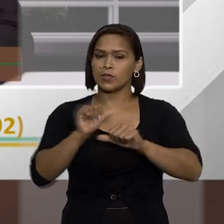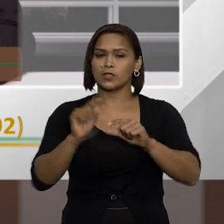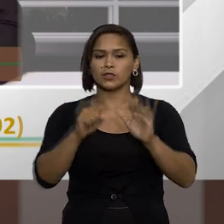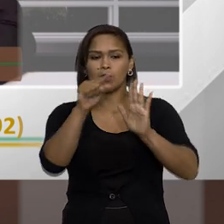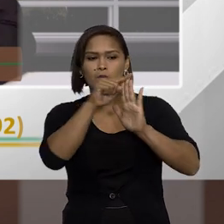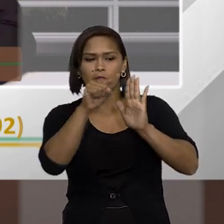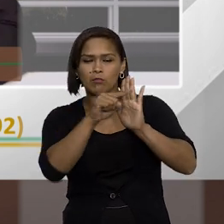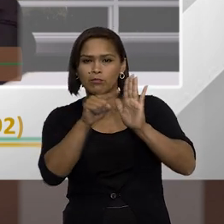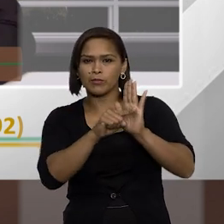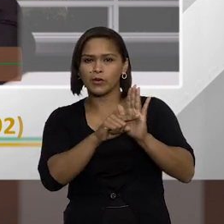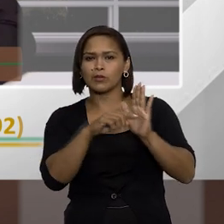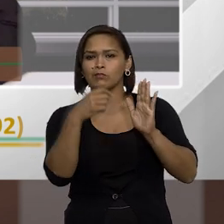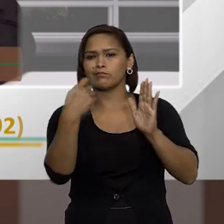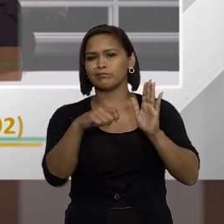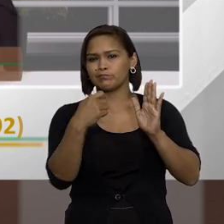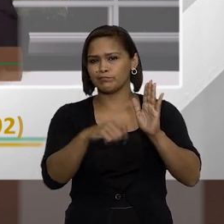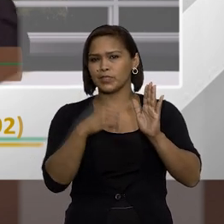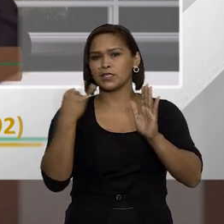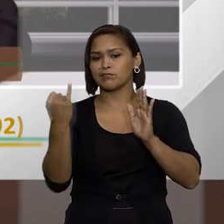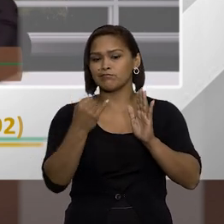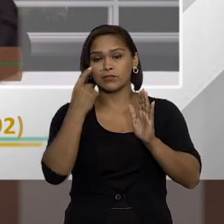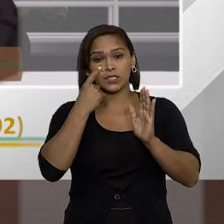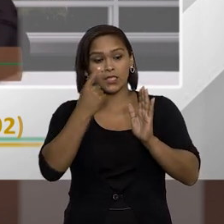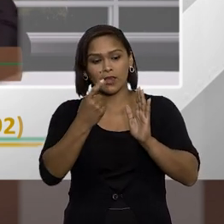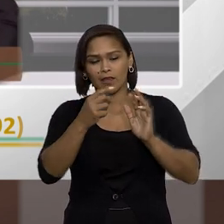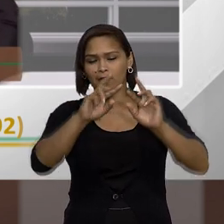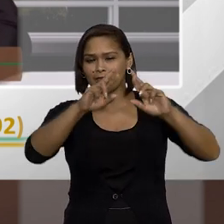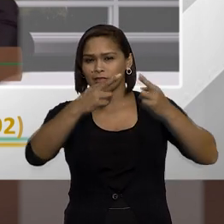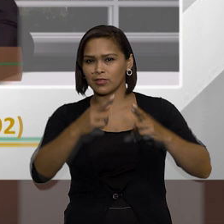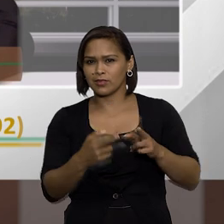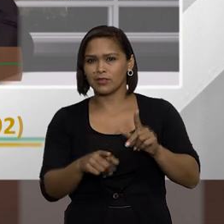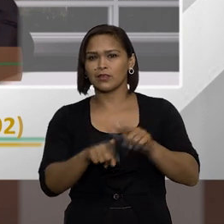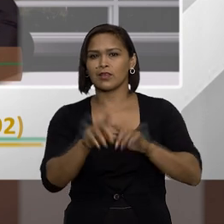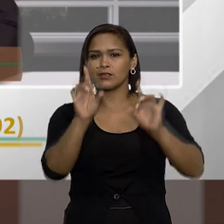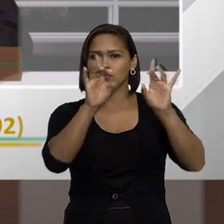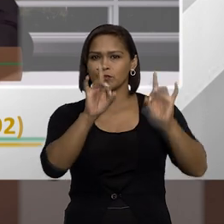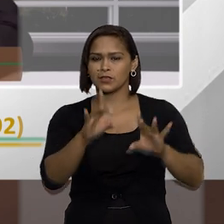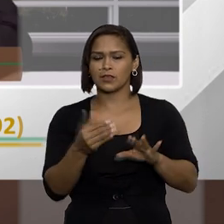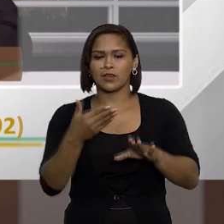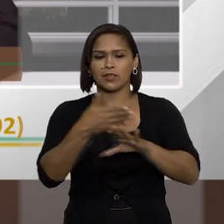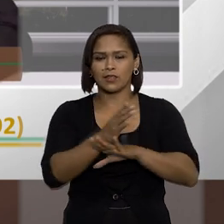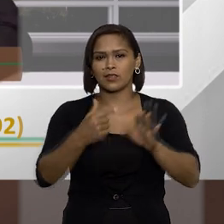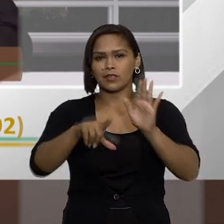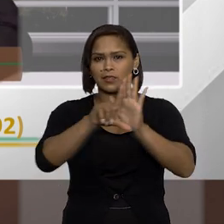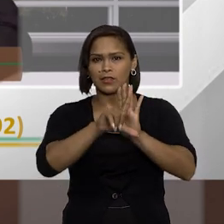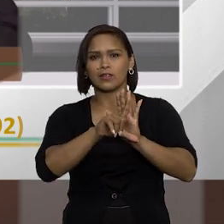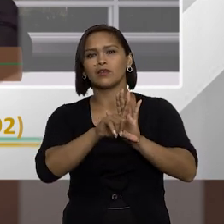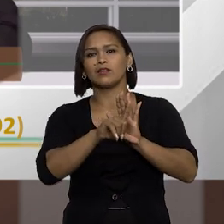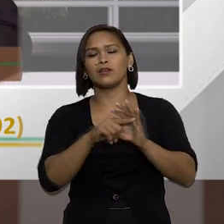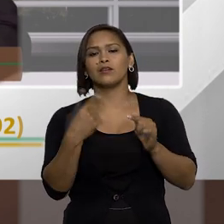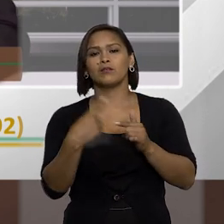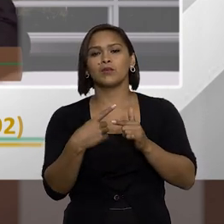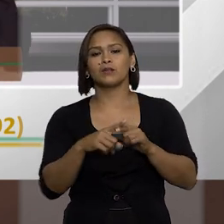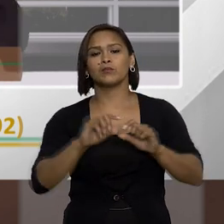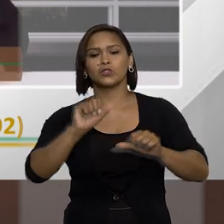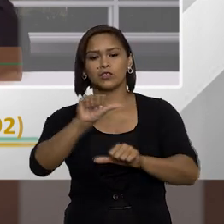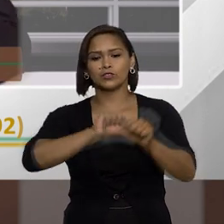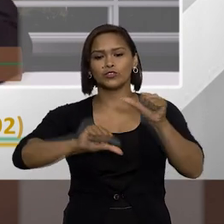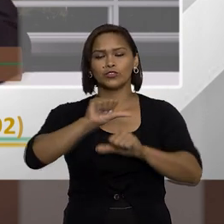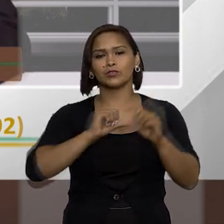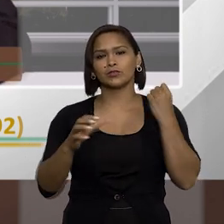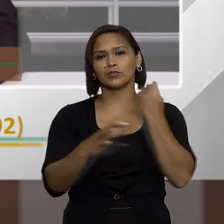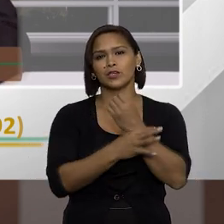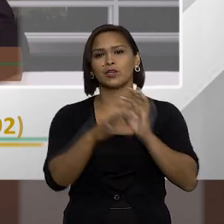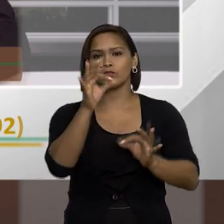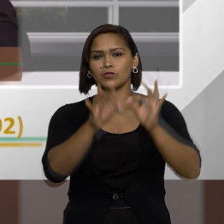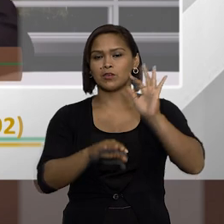são pontos que seriam muito interessantes de serem tratados especificamente dentro da lei de improbidade até para poder gerar